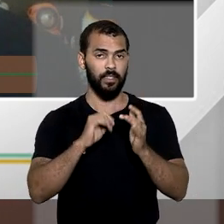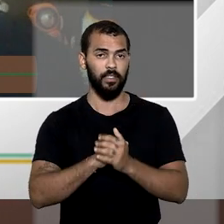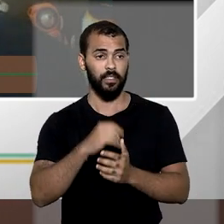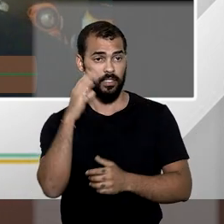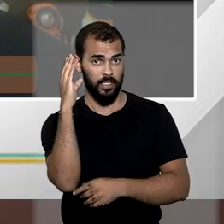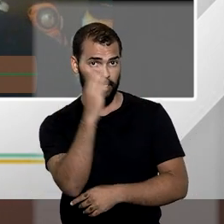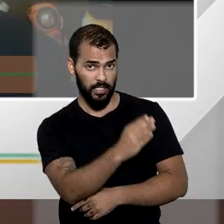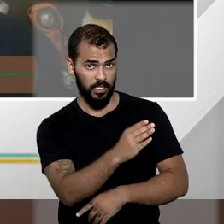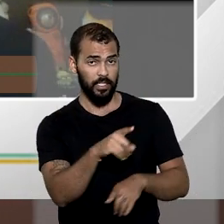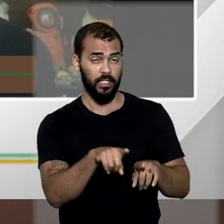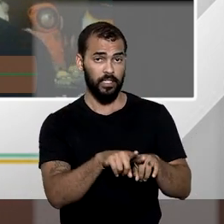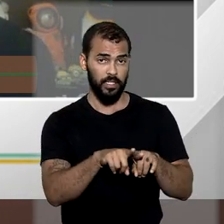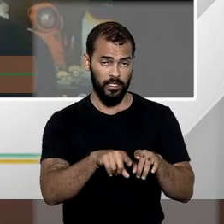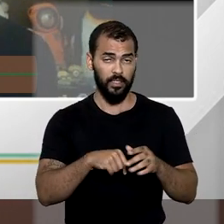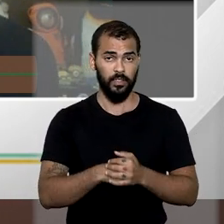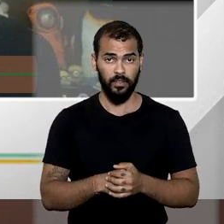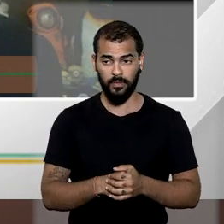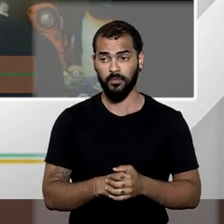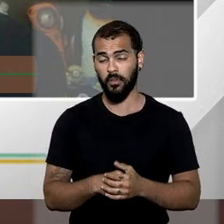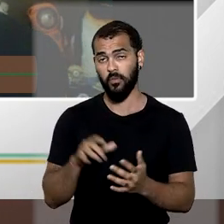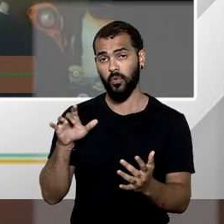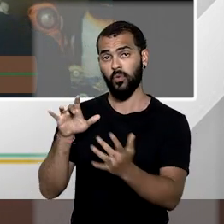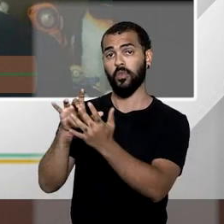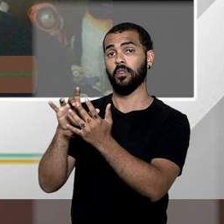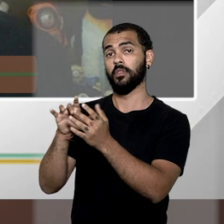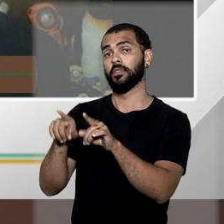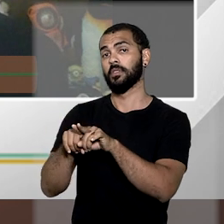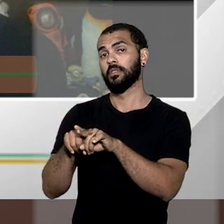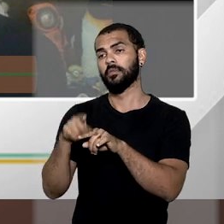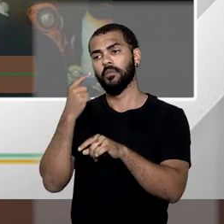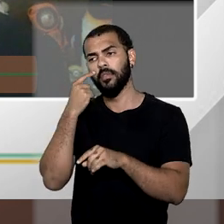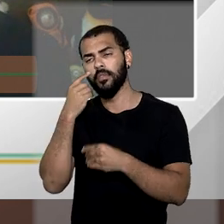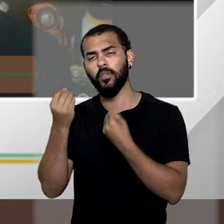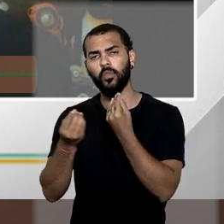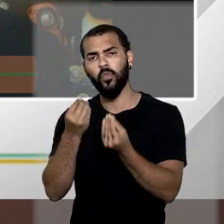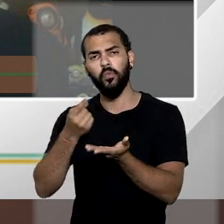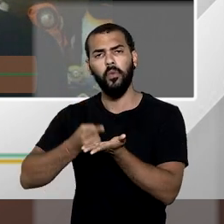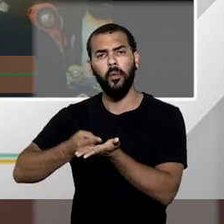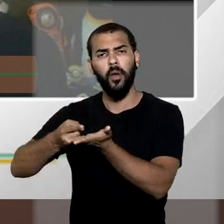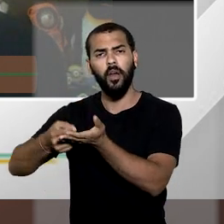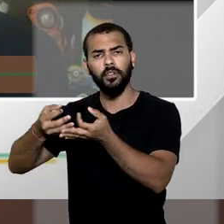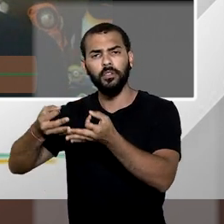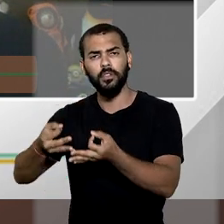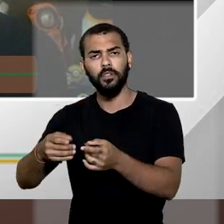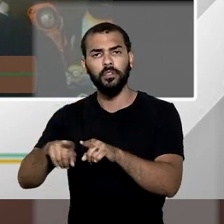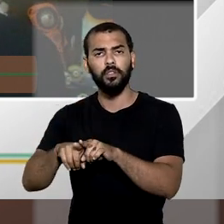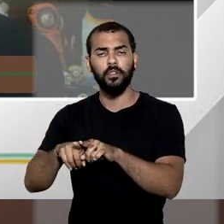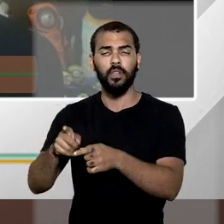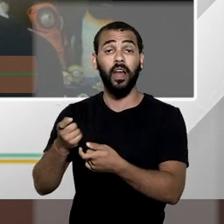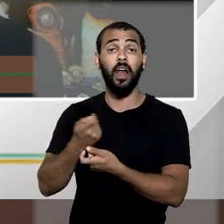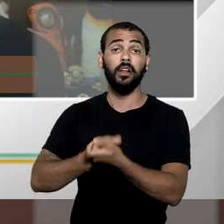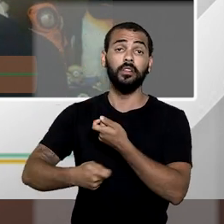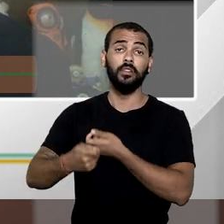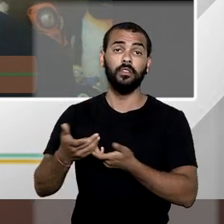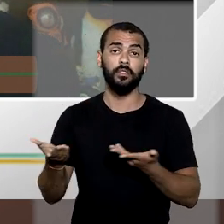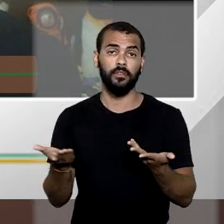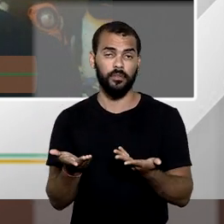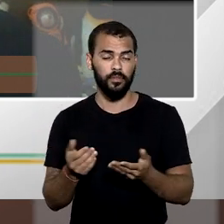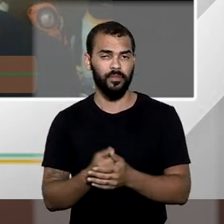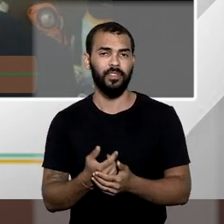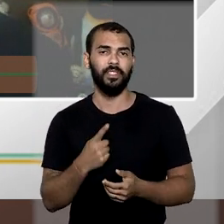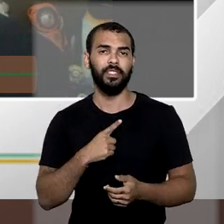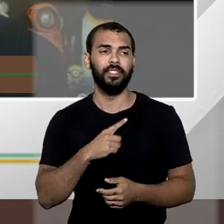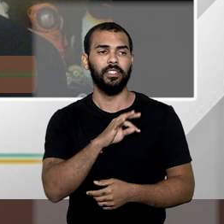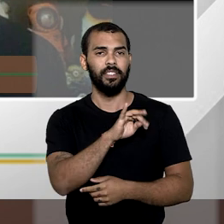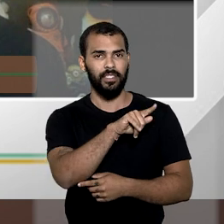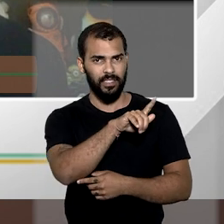contato direto com esse proprietário. busca-se uma fórmula conciliatória. Administrar hoje em dia, tanto Tiago quanto